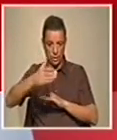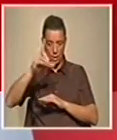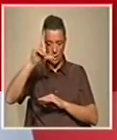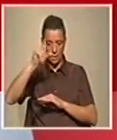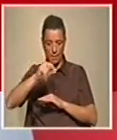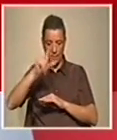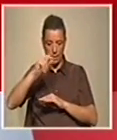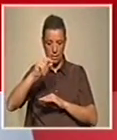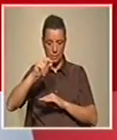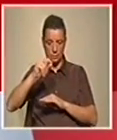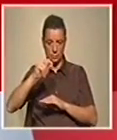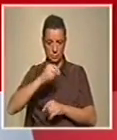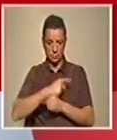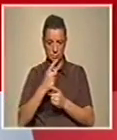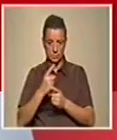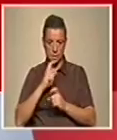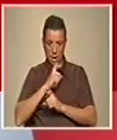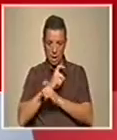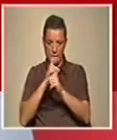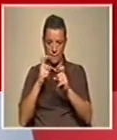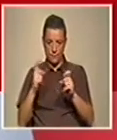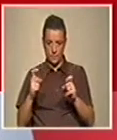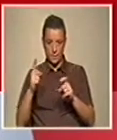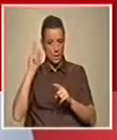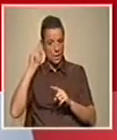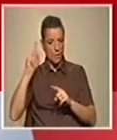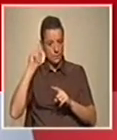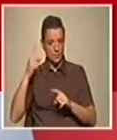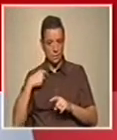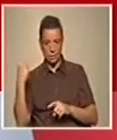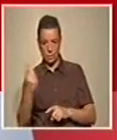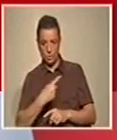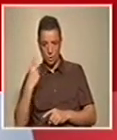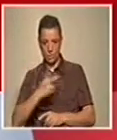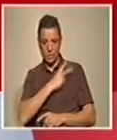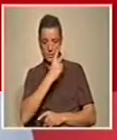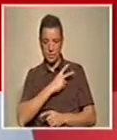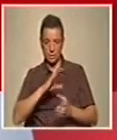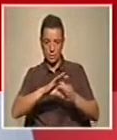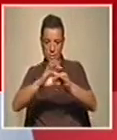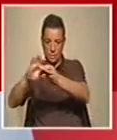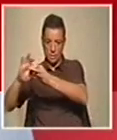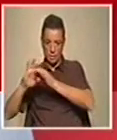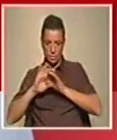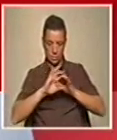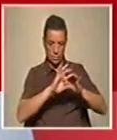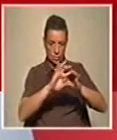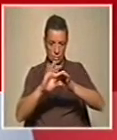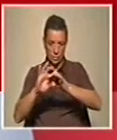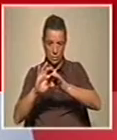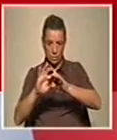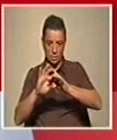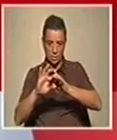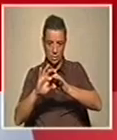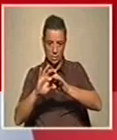dizer, que é uma mensagem da importância que nós, universidades, damos à colaboração com a região e à colaboração com as